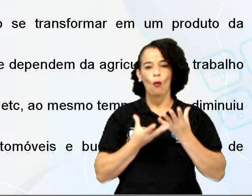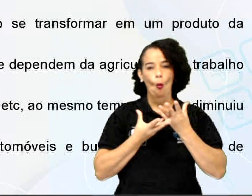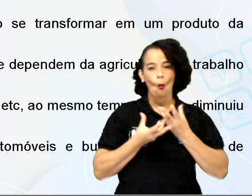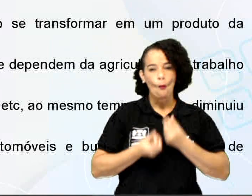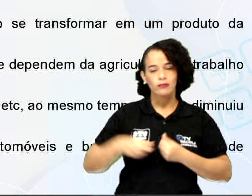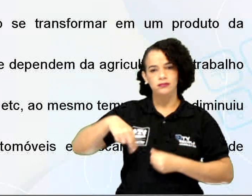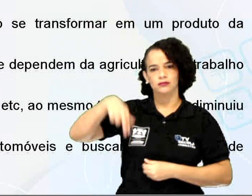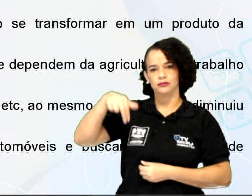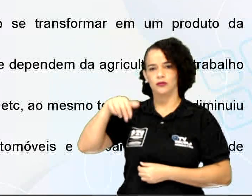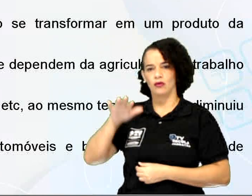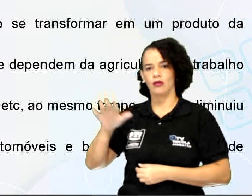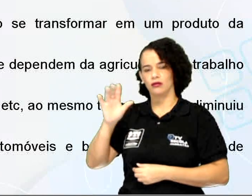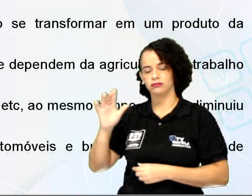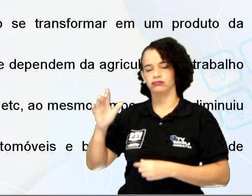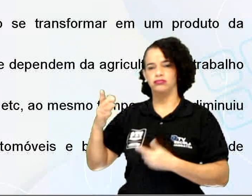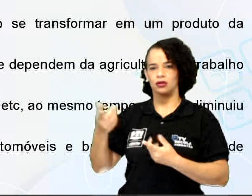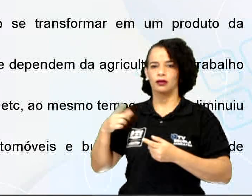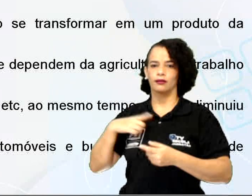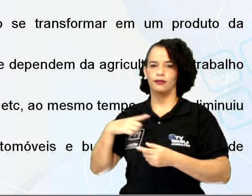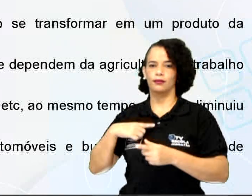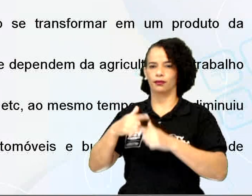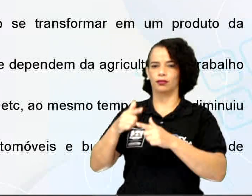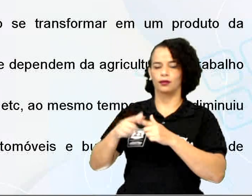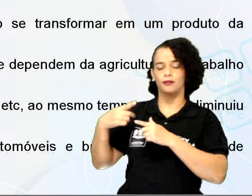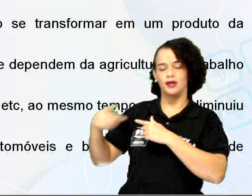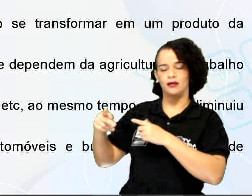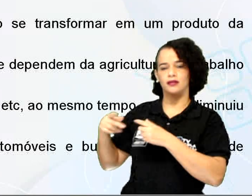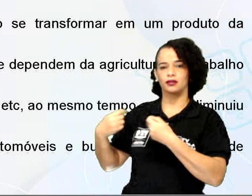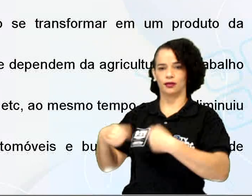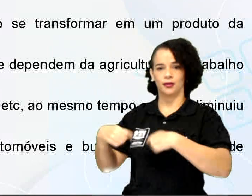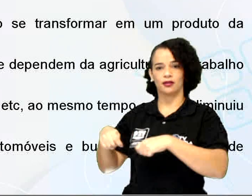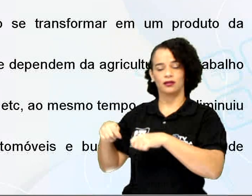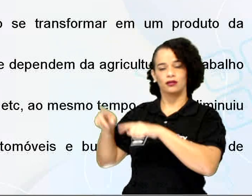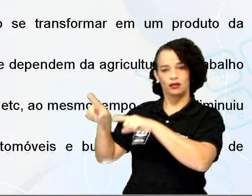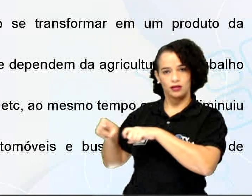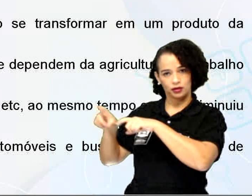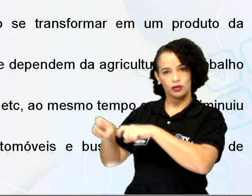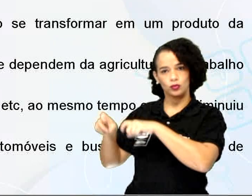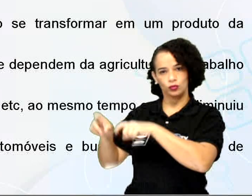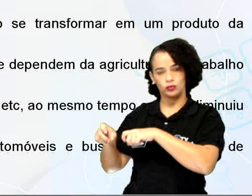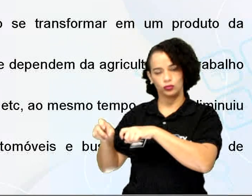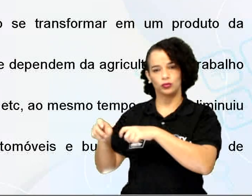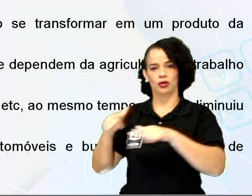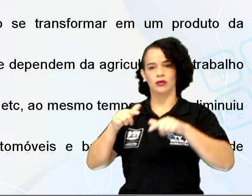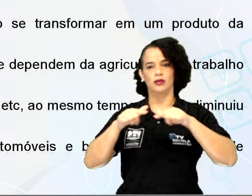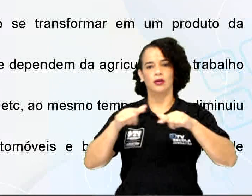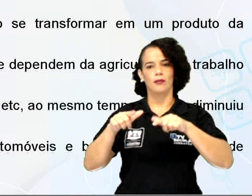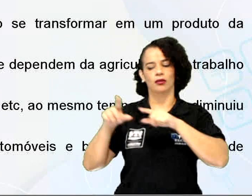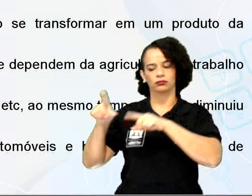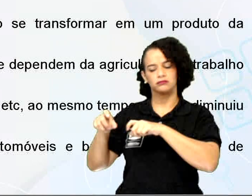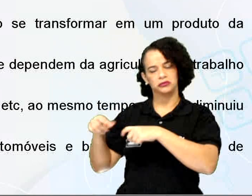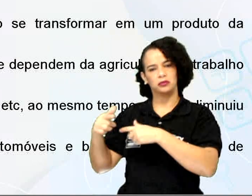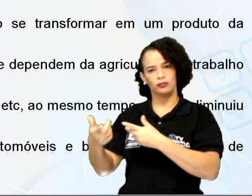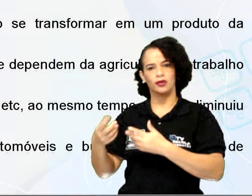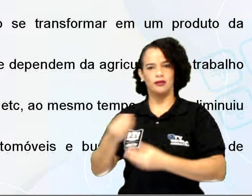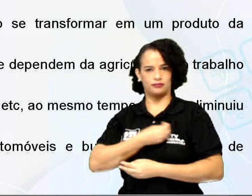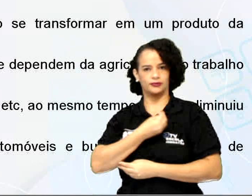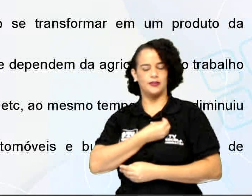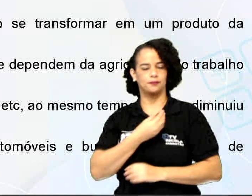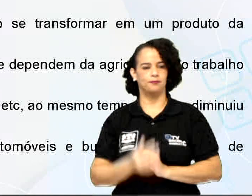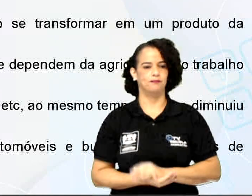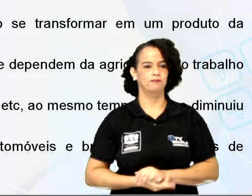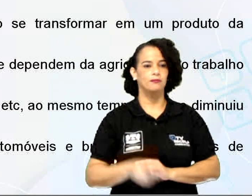mais, prejudica aqueles que dependem da agricultura, do trabalho no campo para sobreviver. Item D.